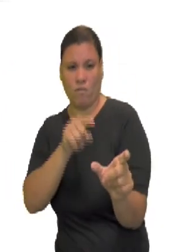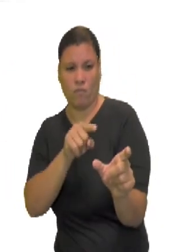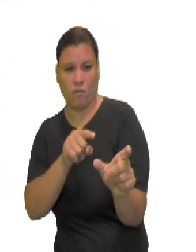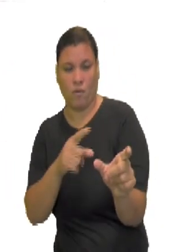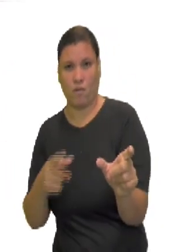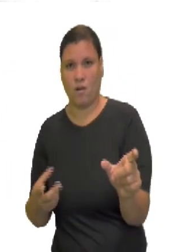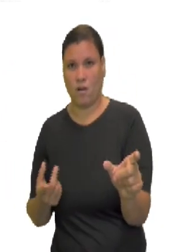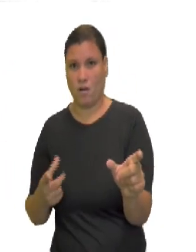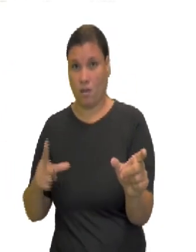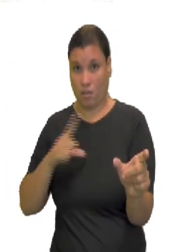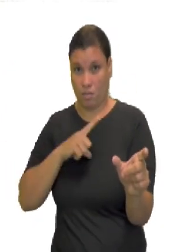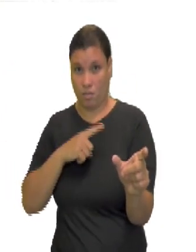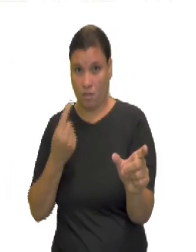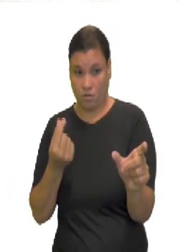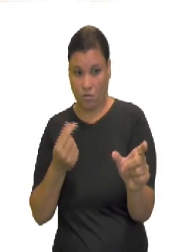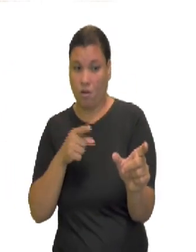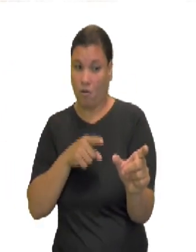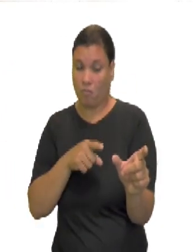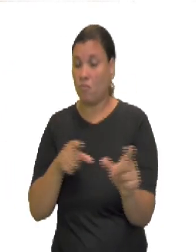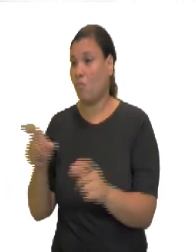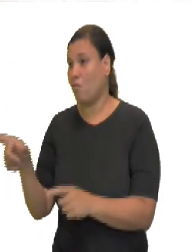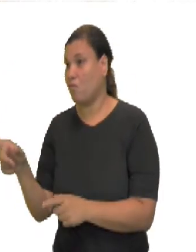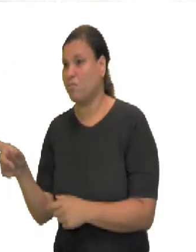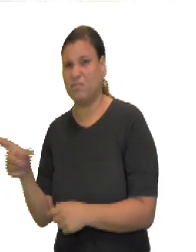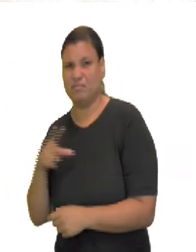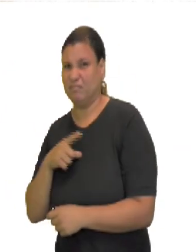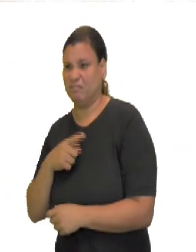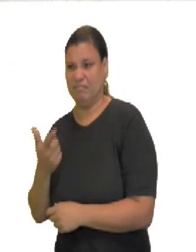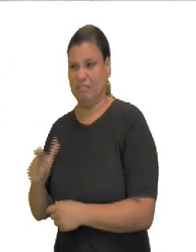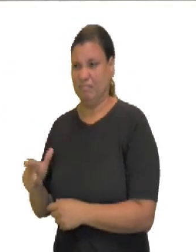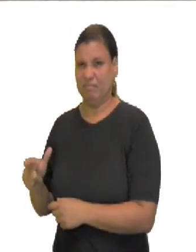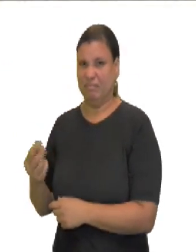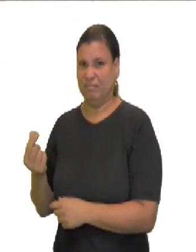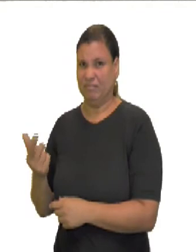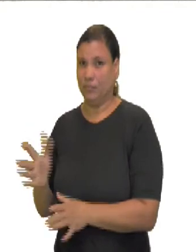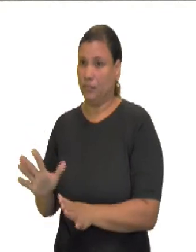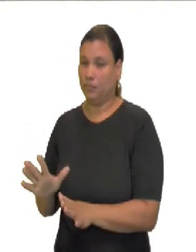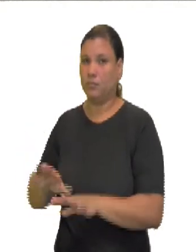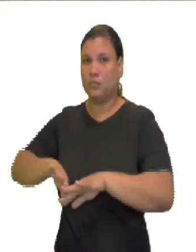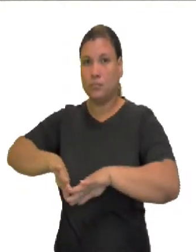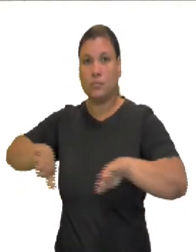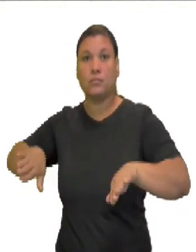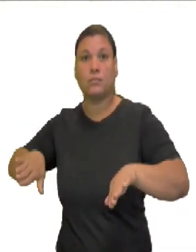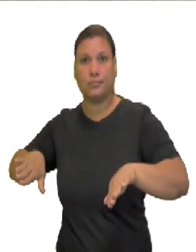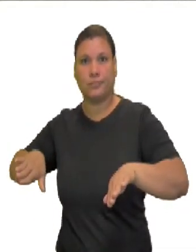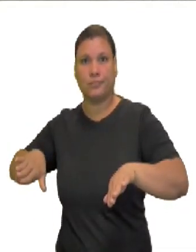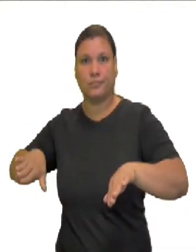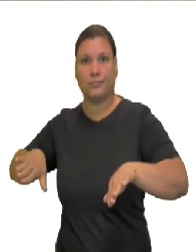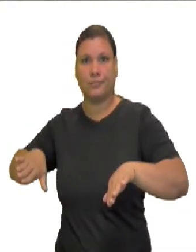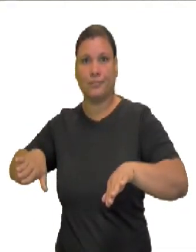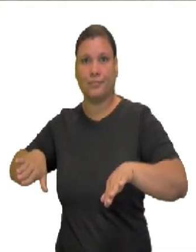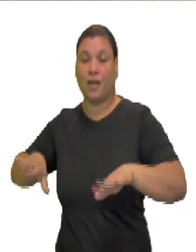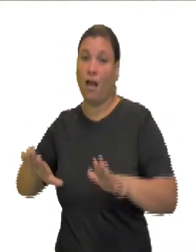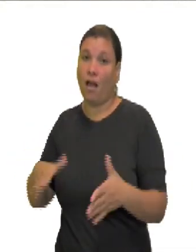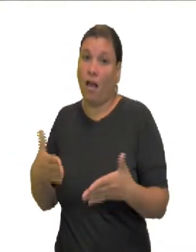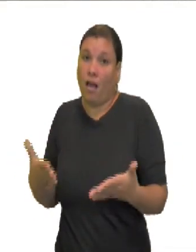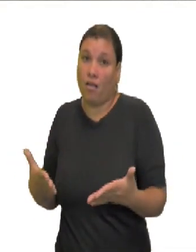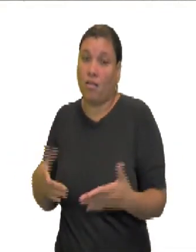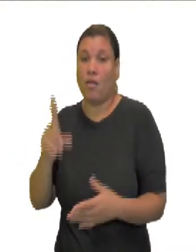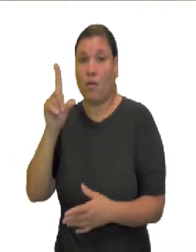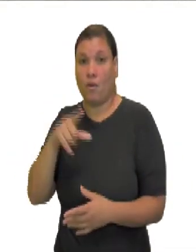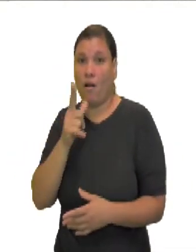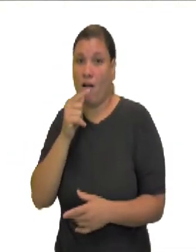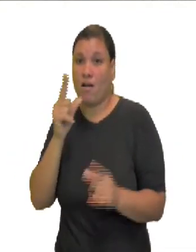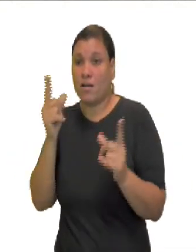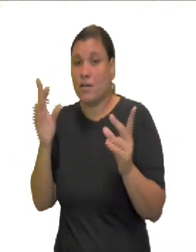é o mundo líquido. Então, podemos concluir que o tamanho da complexidade do caminho pelos